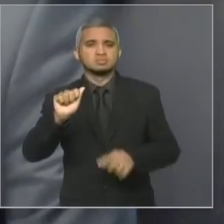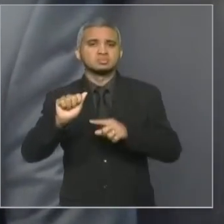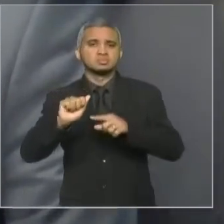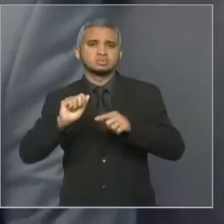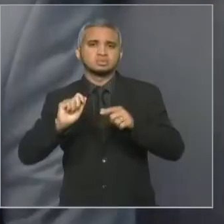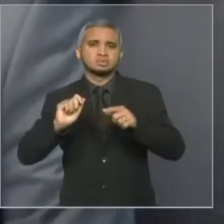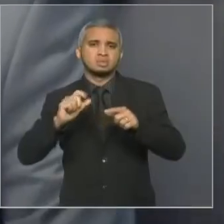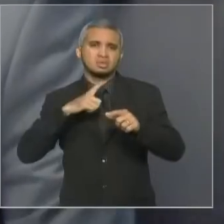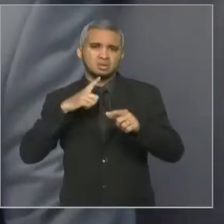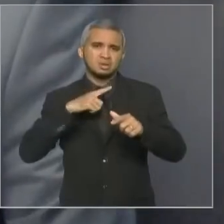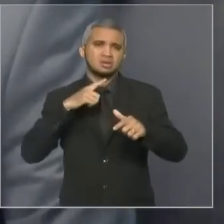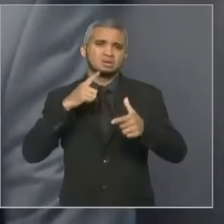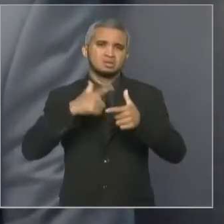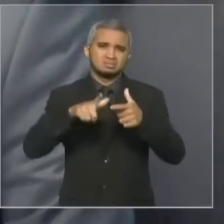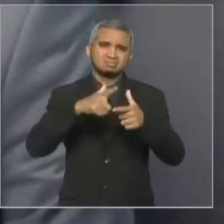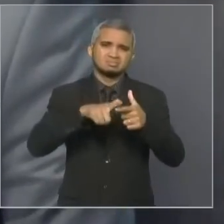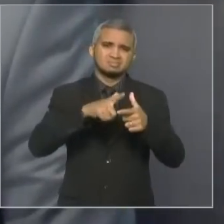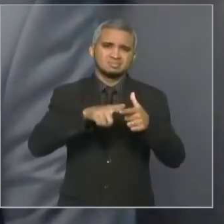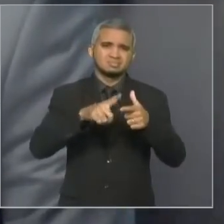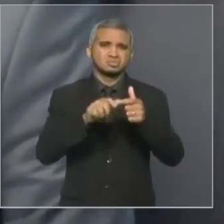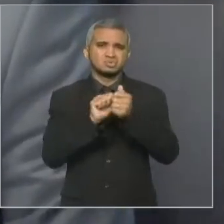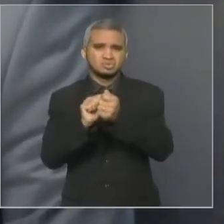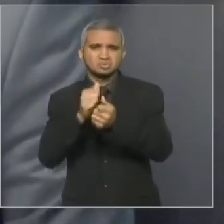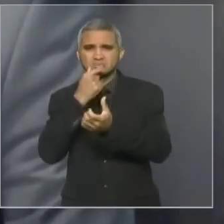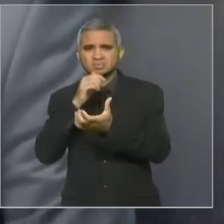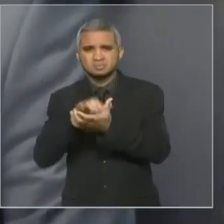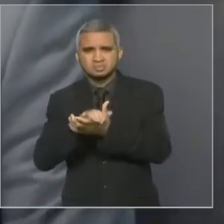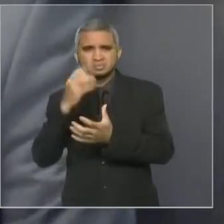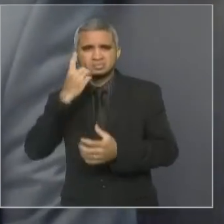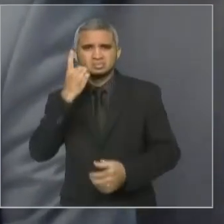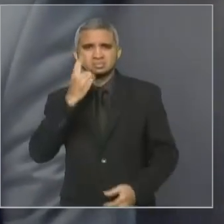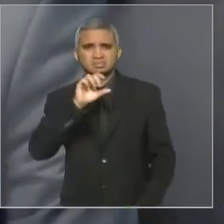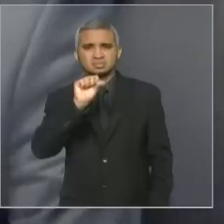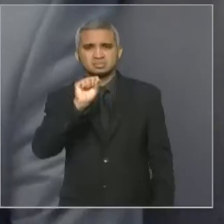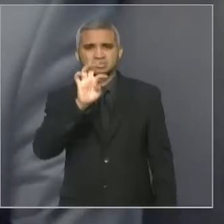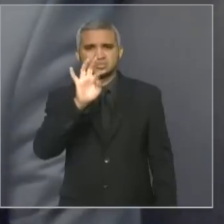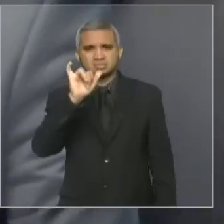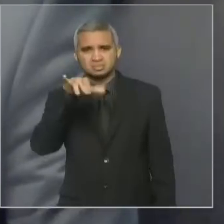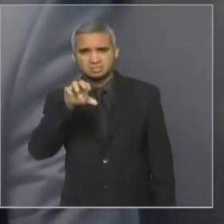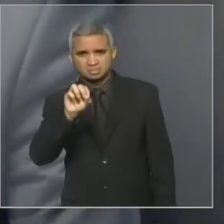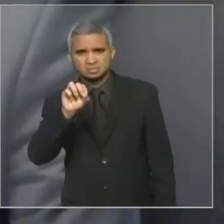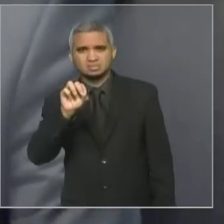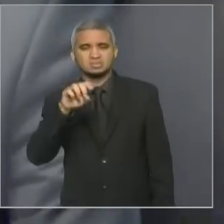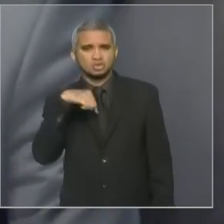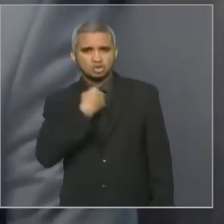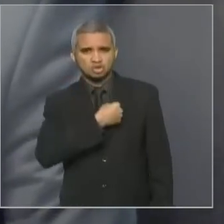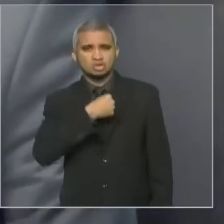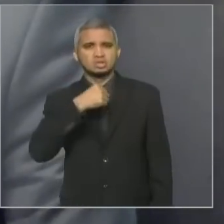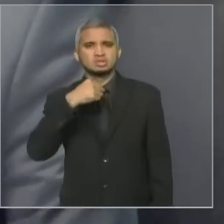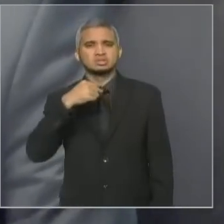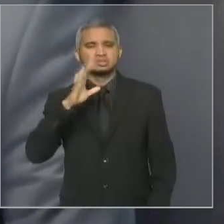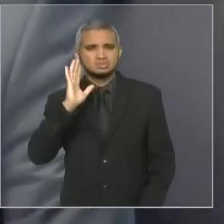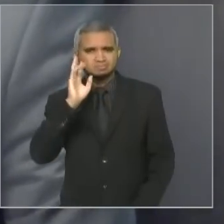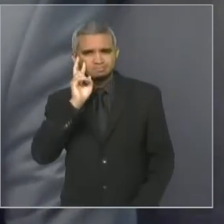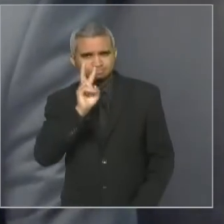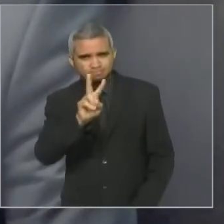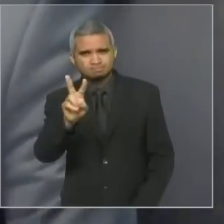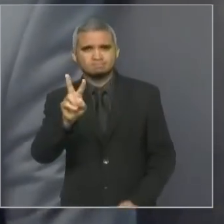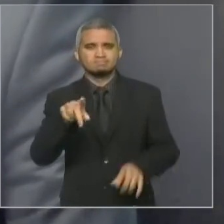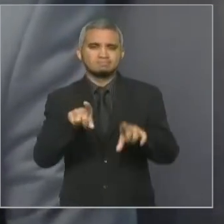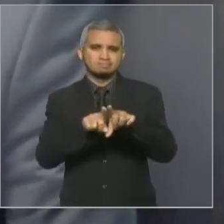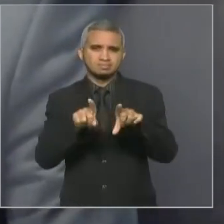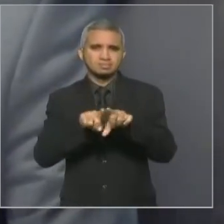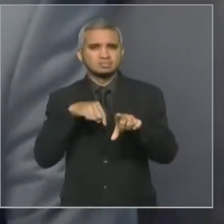o deputado Estênio, com toda a sua família, e que todos nós aqui dessa casa acompanhamos, oramos,